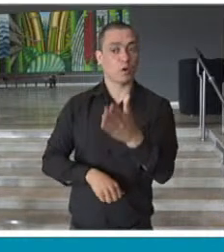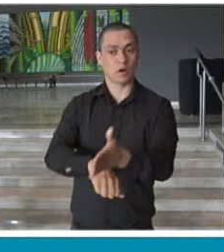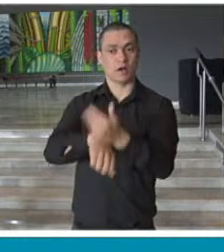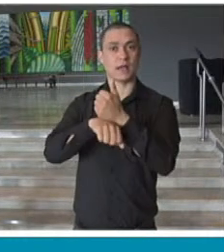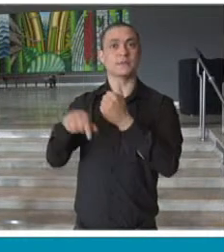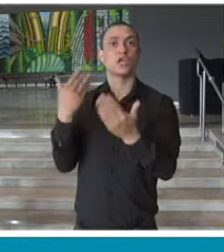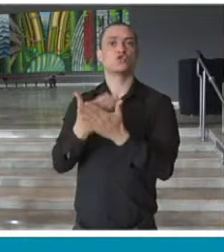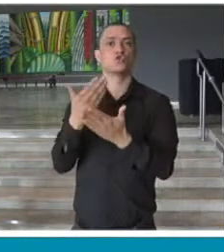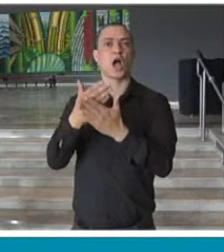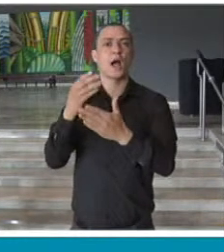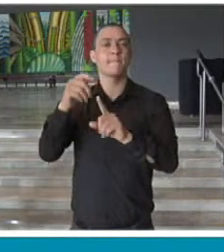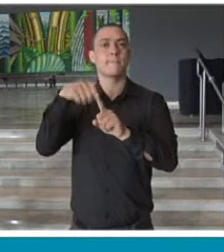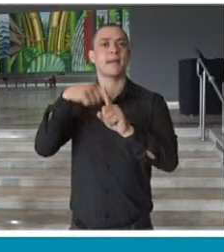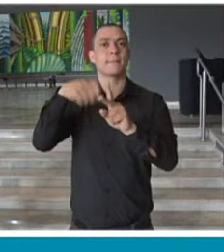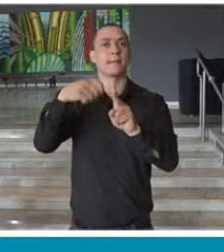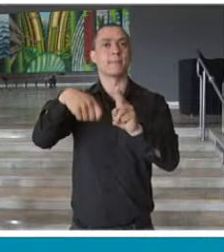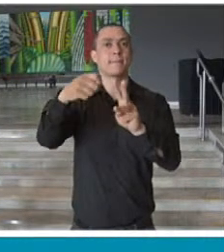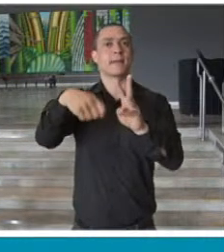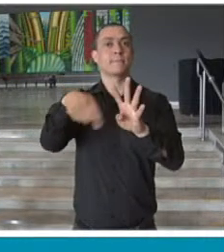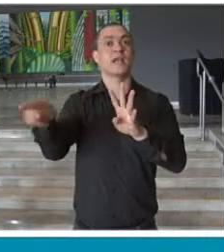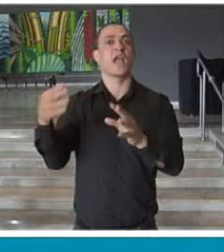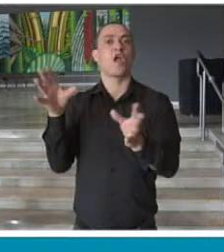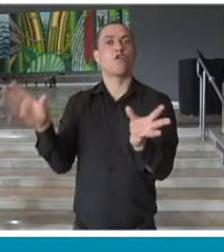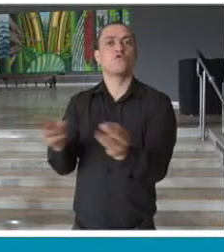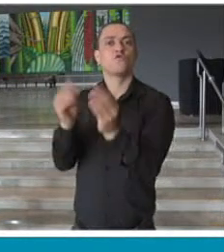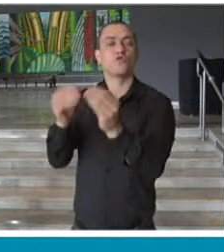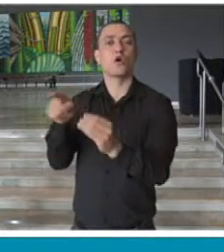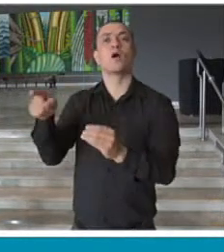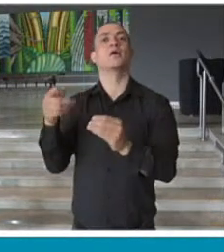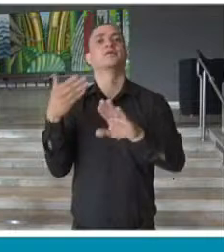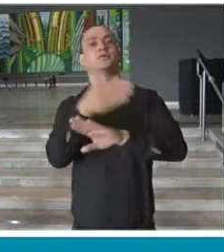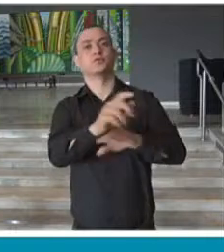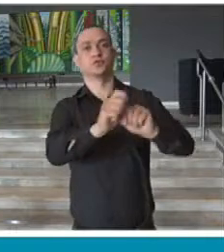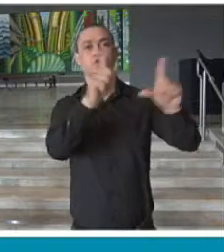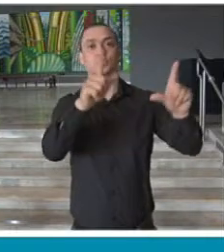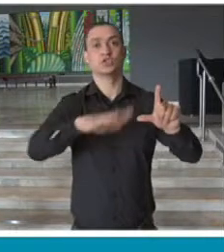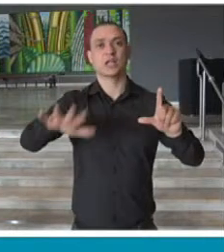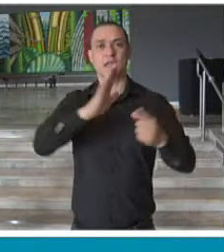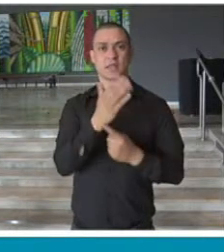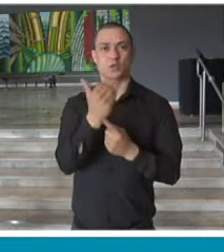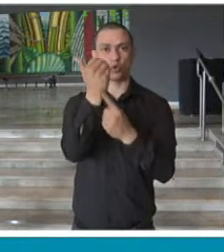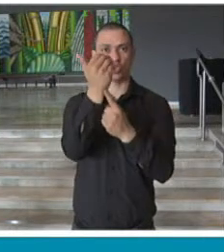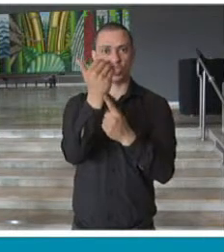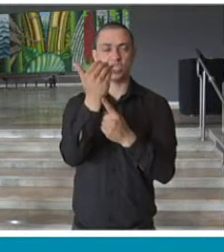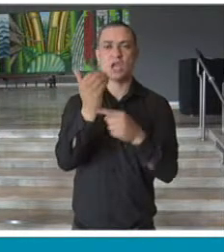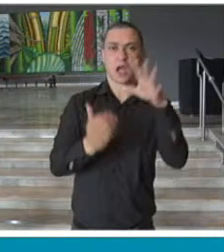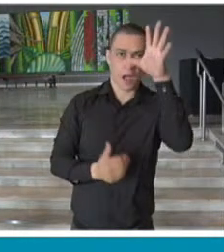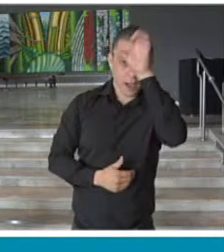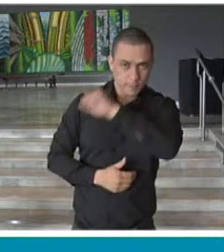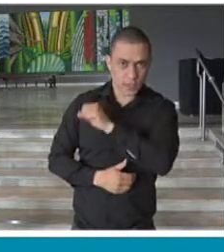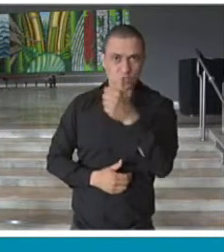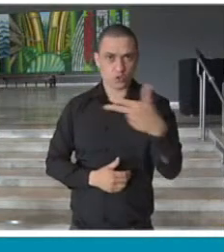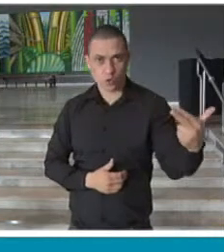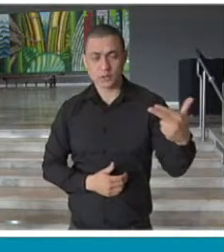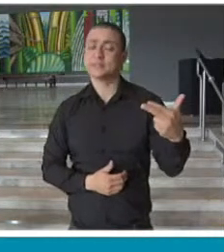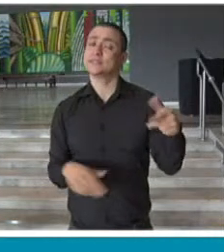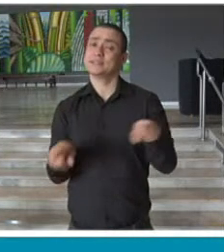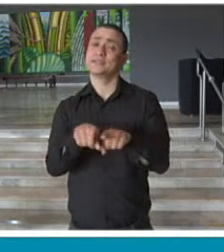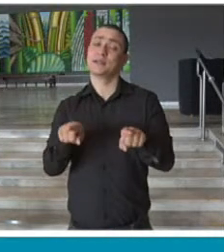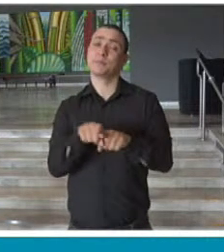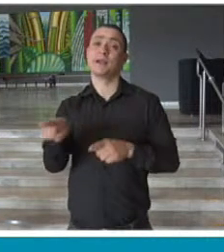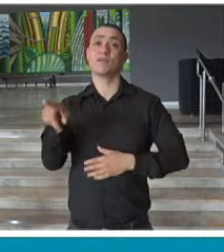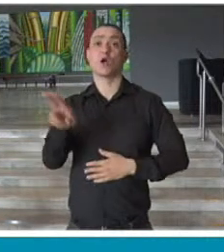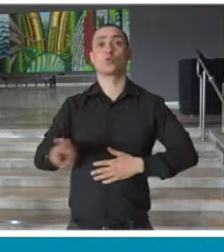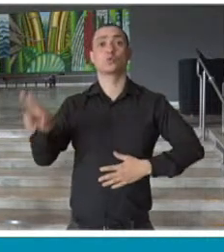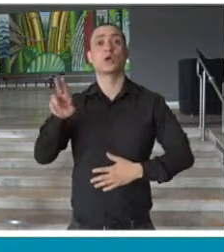terá de fazer todos os meses durante esse período, ligada ao uso da tecnologia e à aprendizagem, e, obviamente, terá de